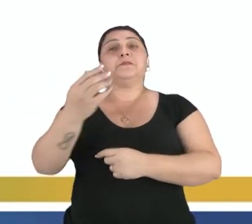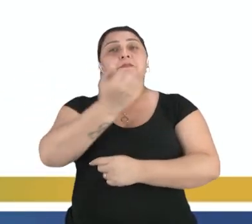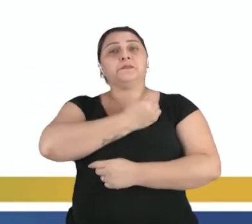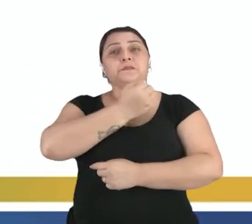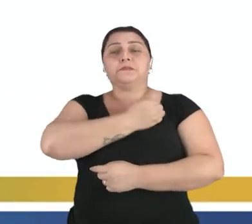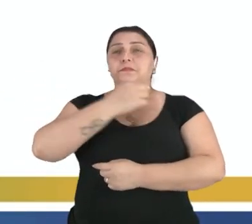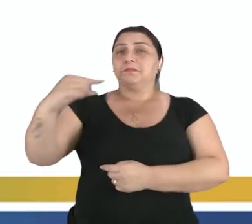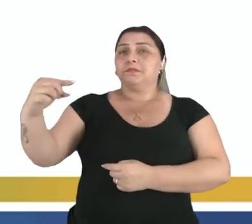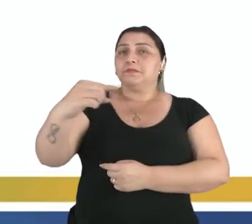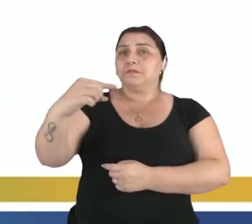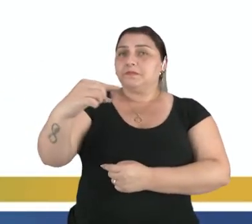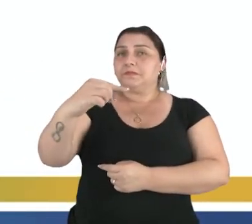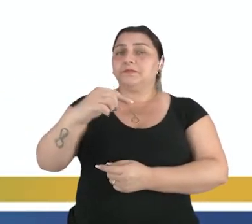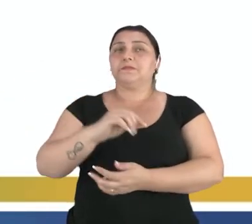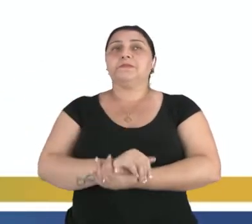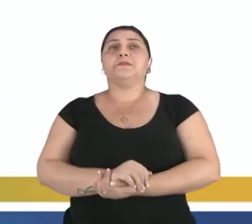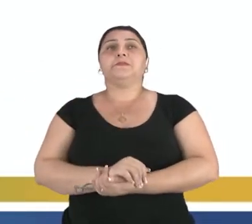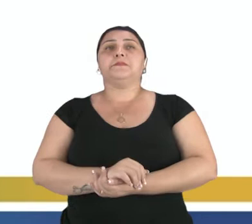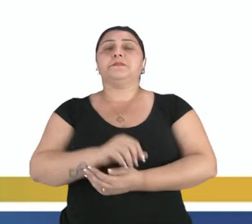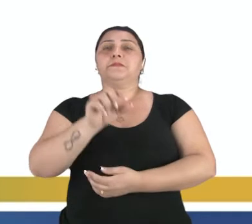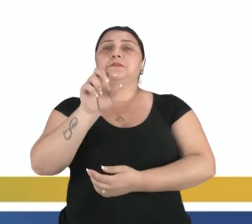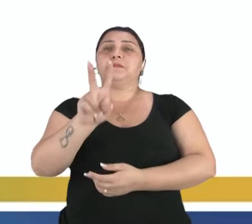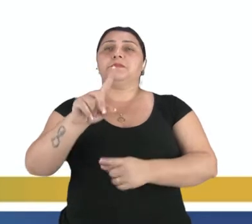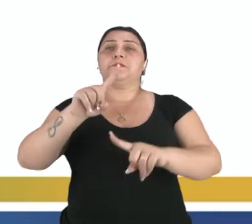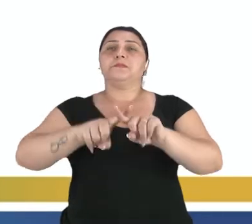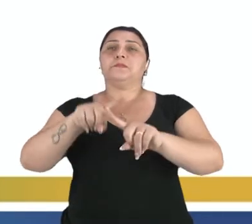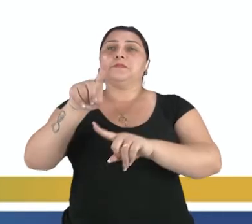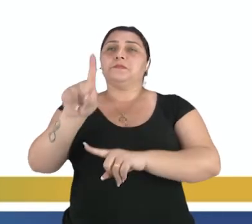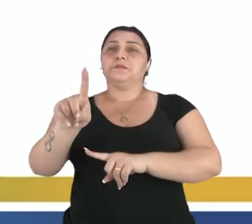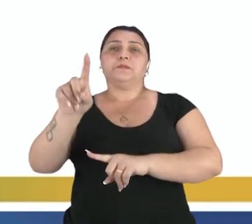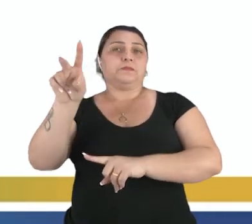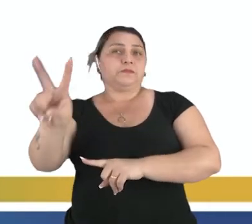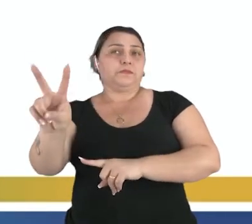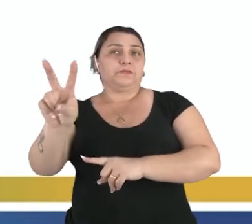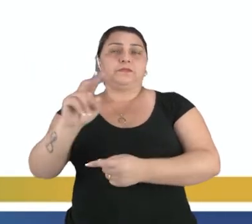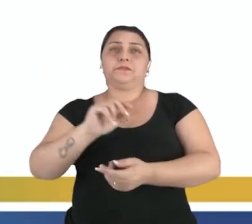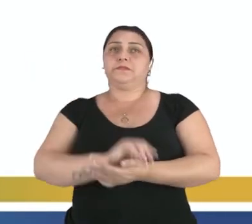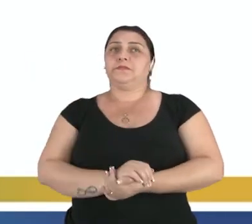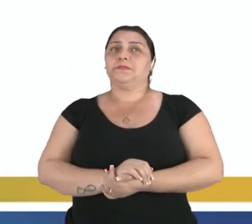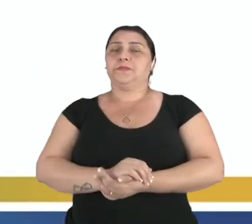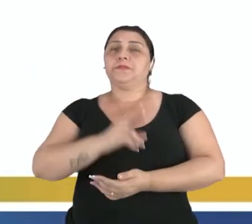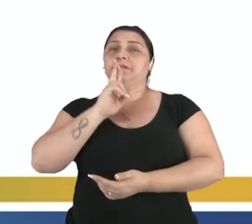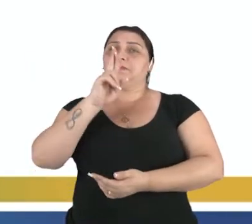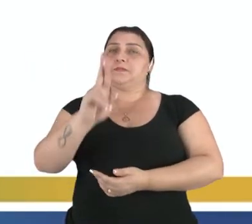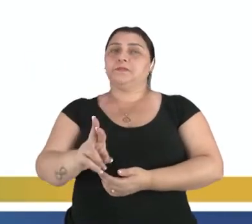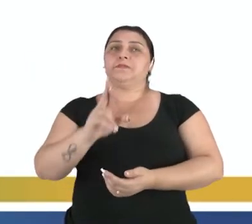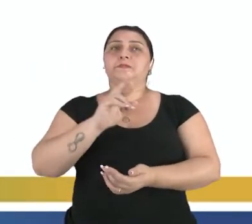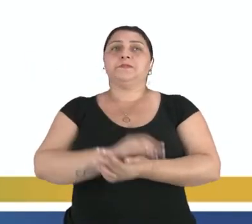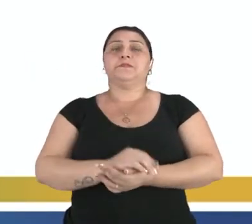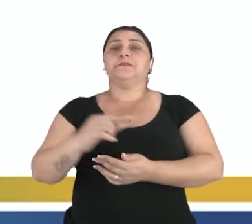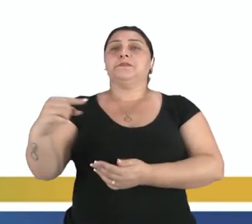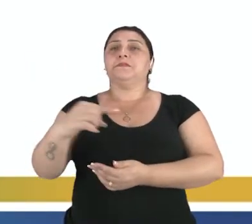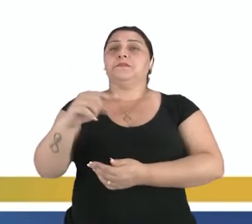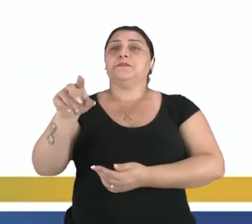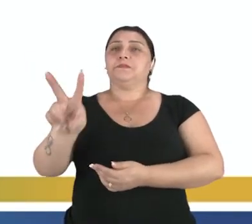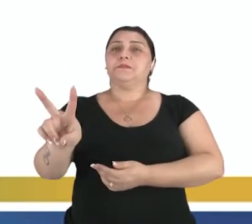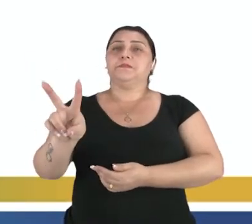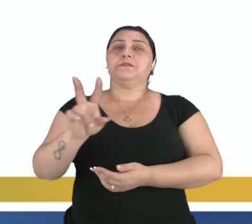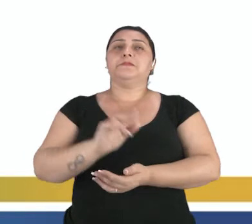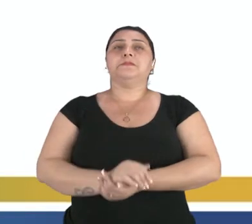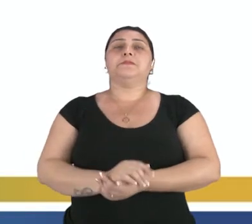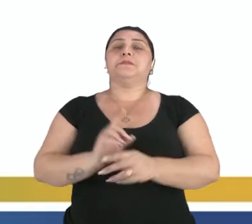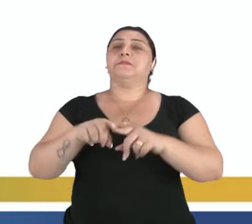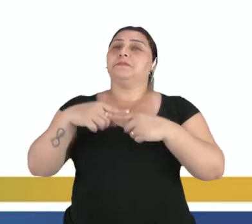negativo, menos. E 2 vezes 1 é 2, então, nossa resposta aí é menos 2,